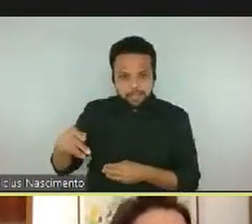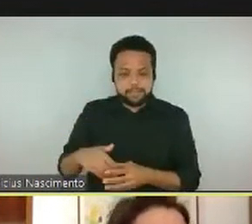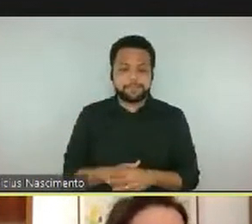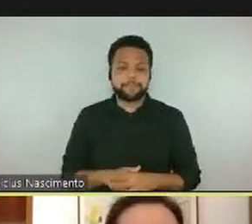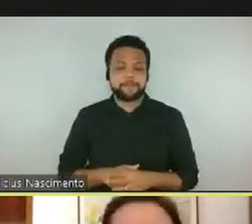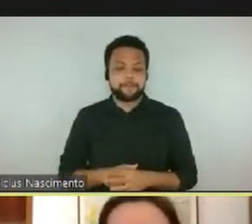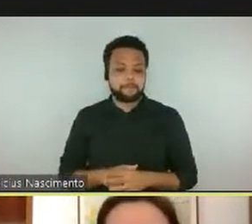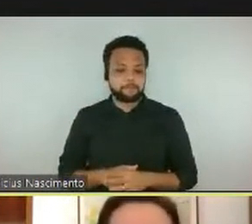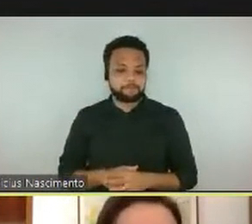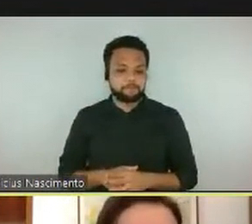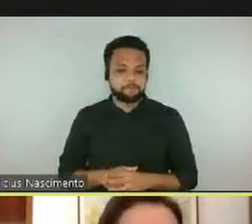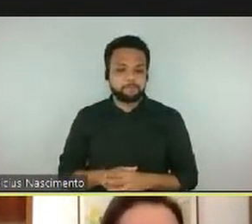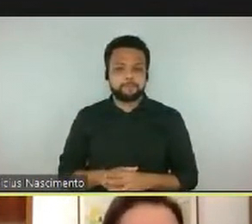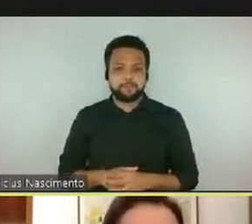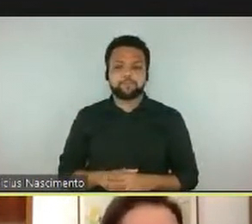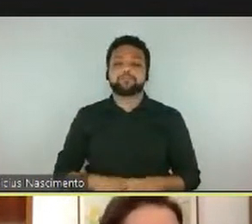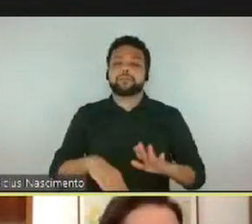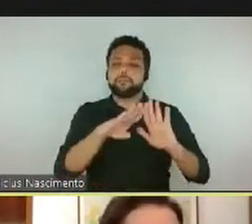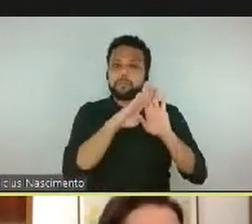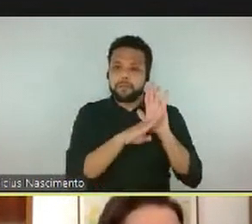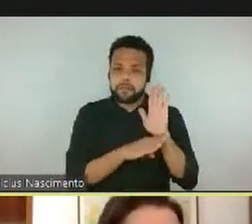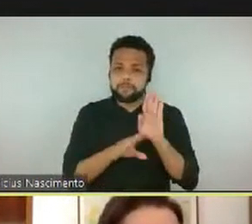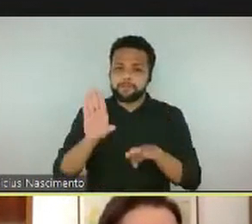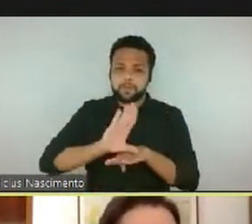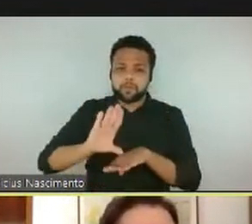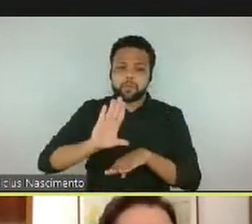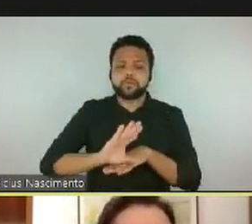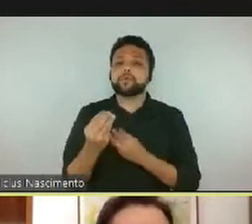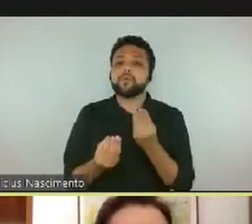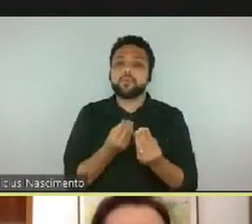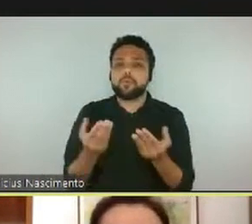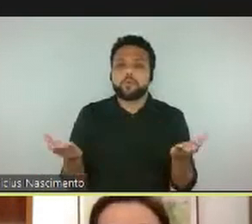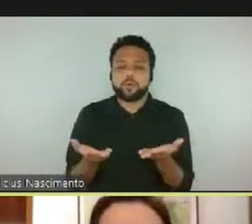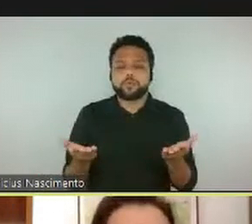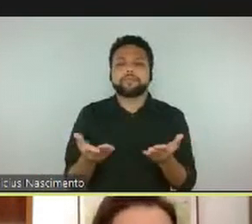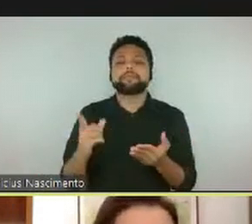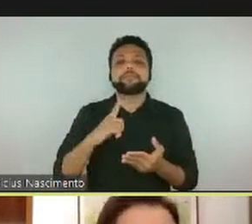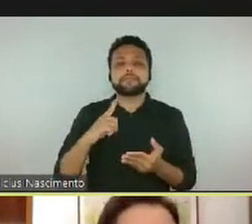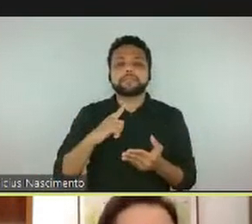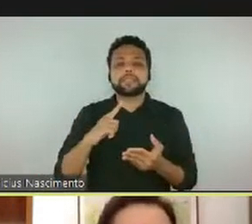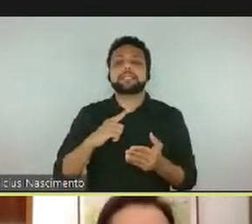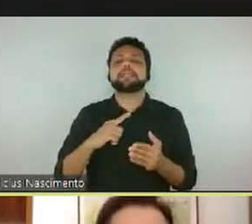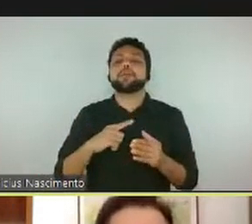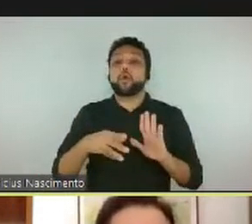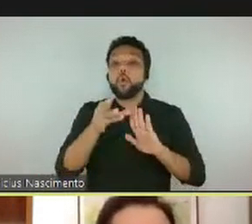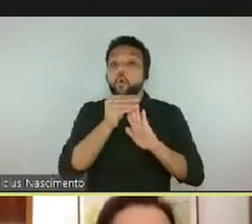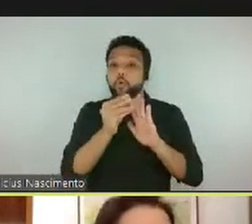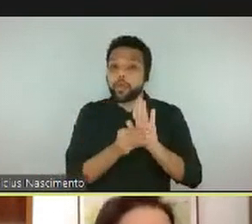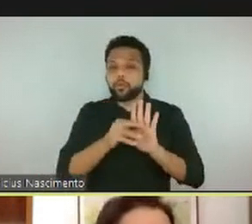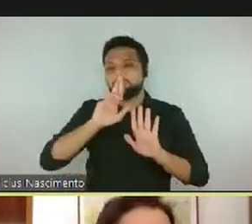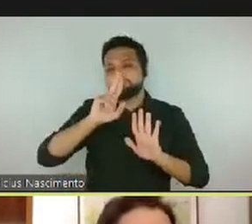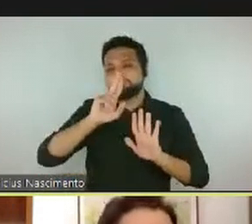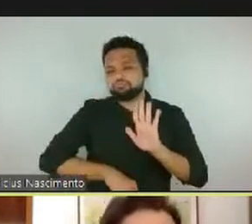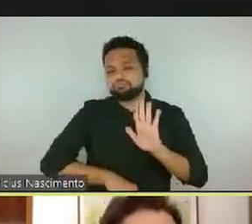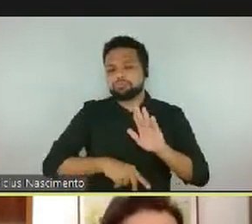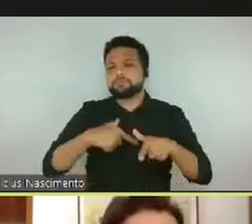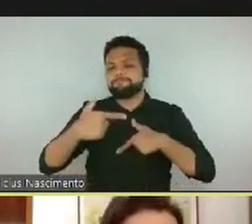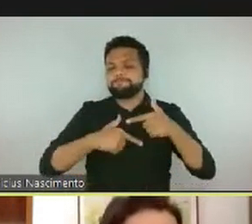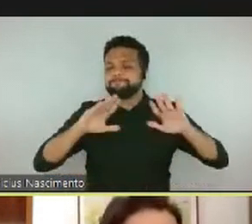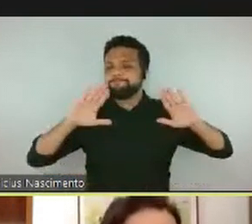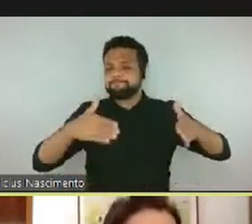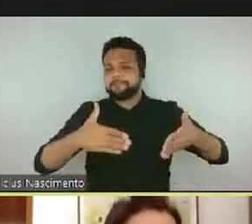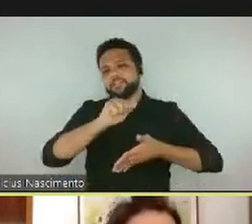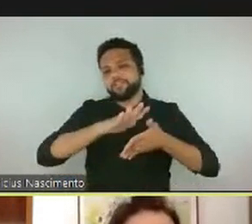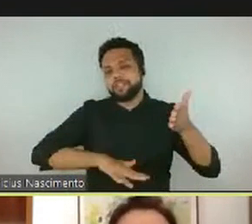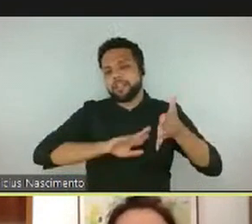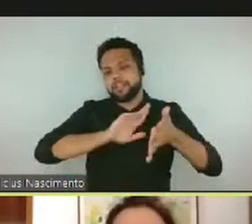A programação desse curso, então, é apresentada agora por meio de uma seleção de conteúdos trabalhados e atividades desenvolvidas.